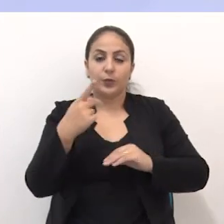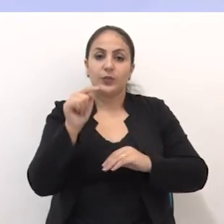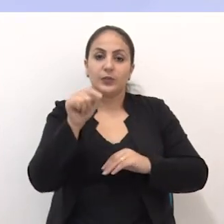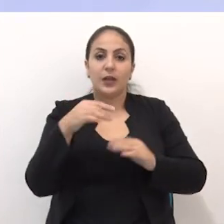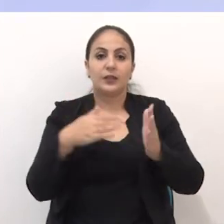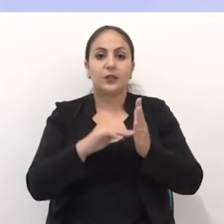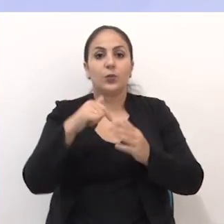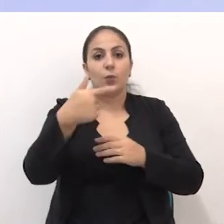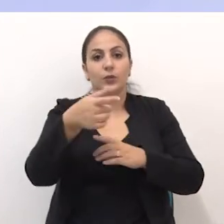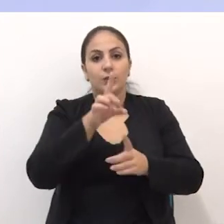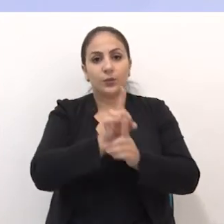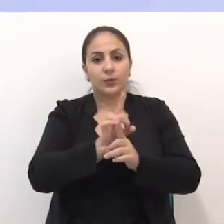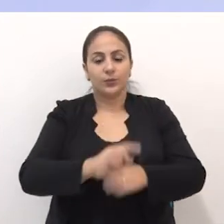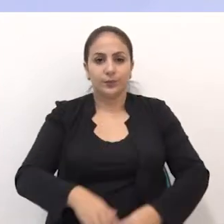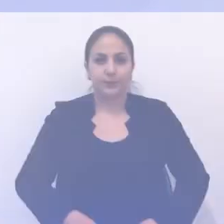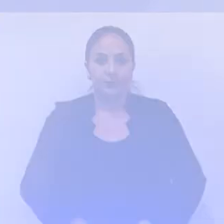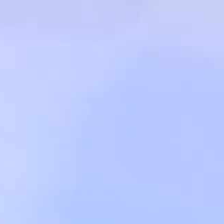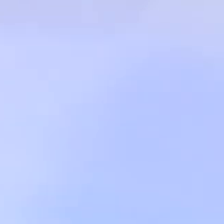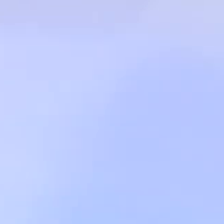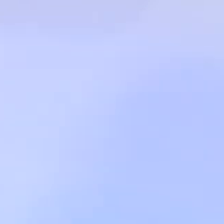e até a nossa próxima edição.